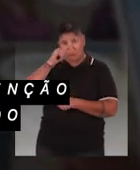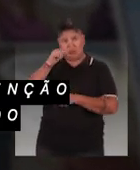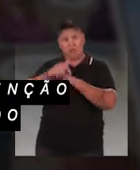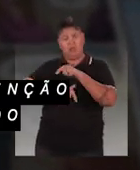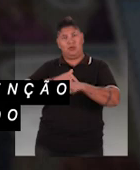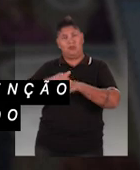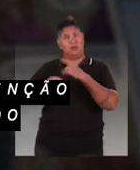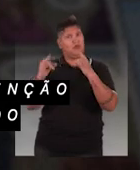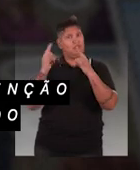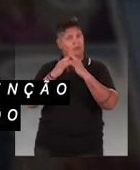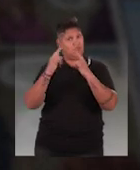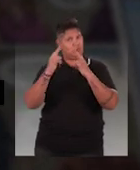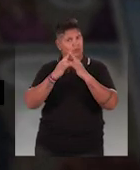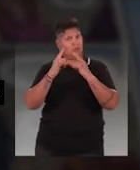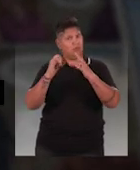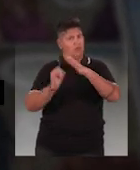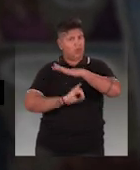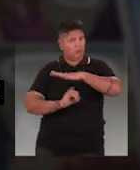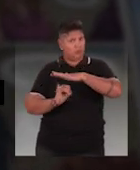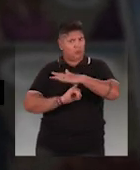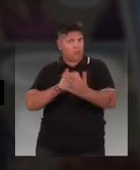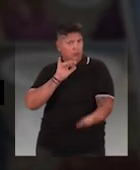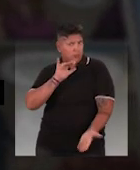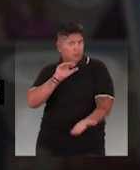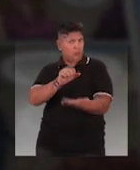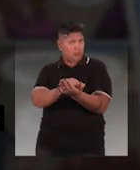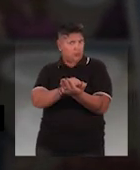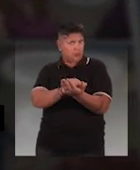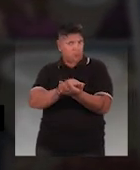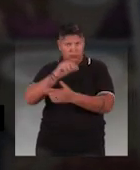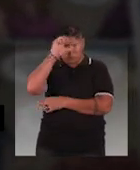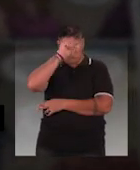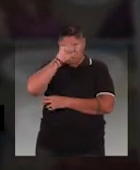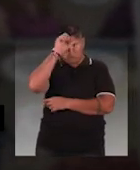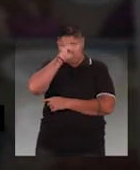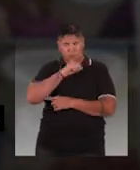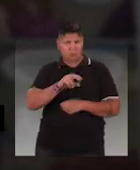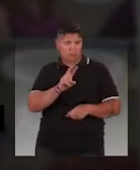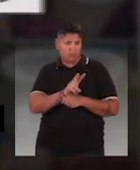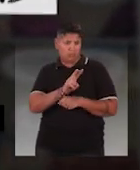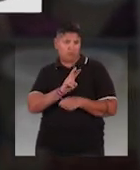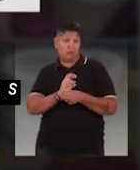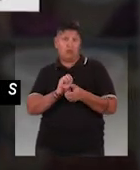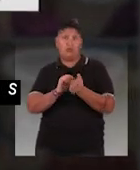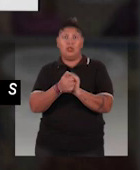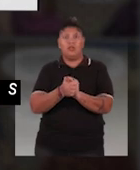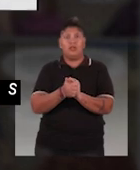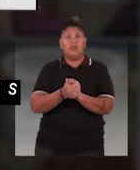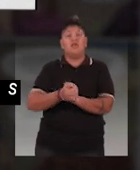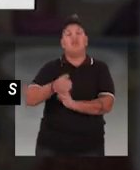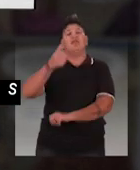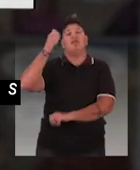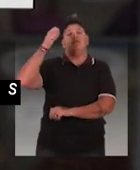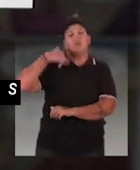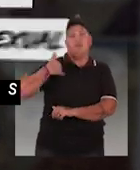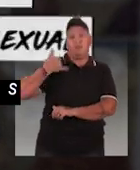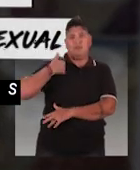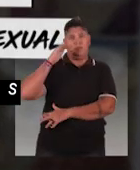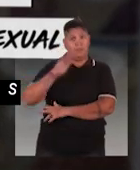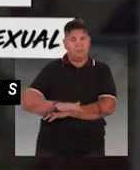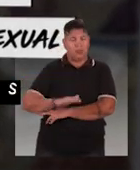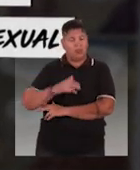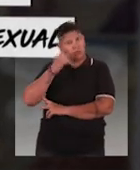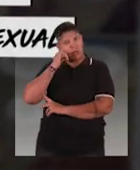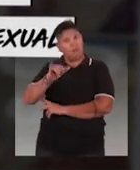e a erradicação do trabalho infantil informal, efetivação da aprendizagem, proteção de atletas mirins, combate à